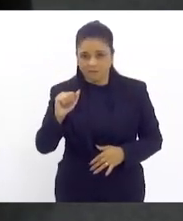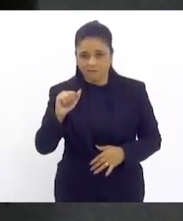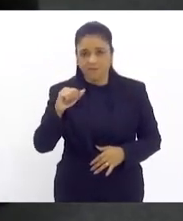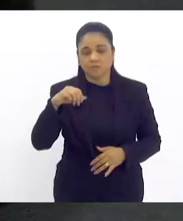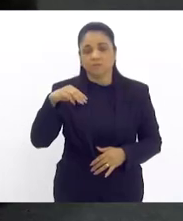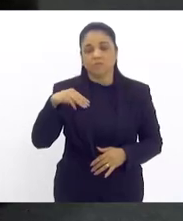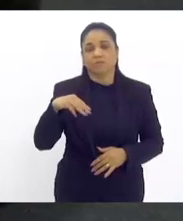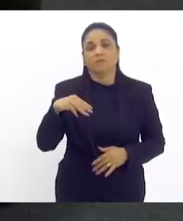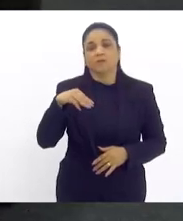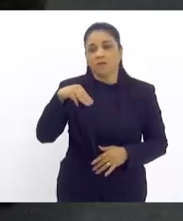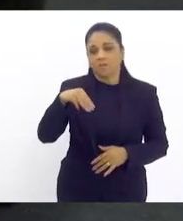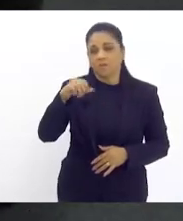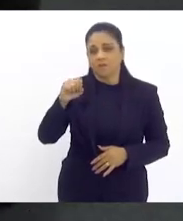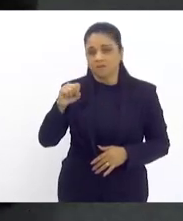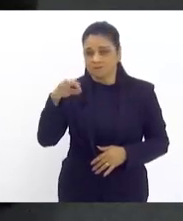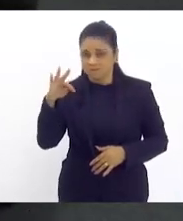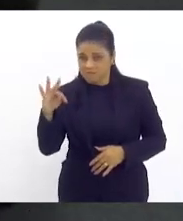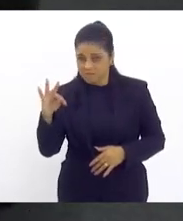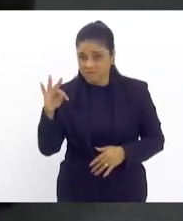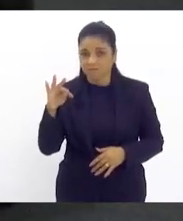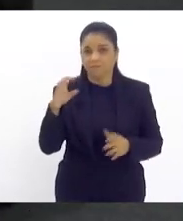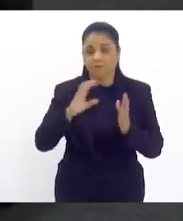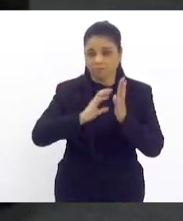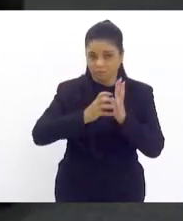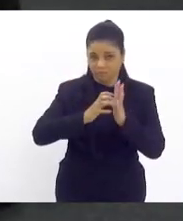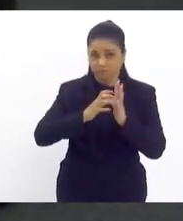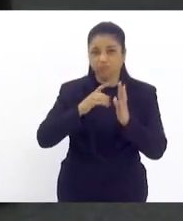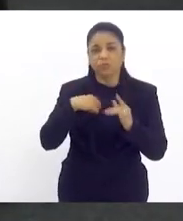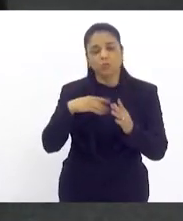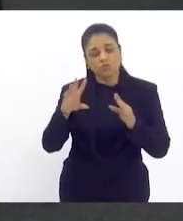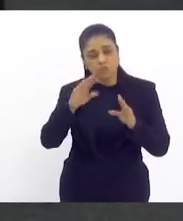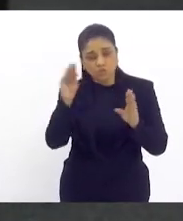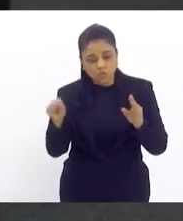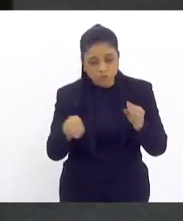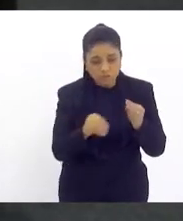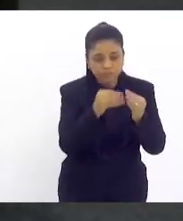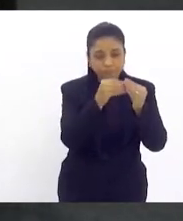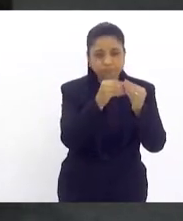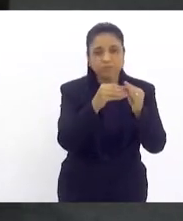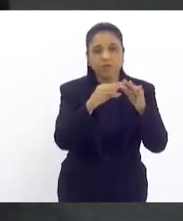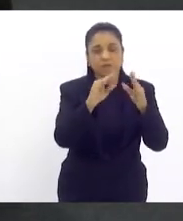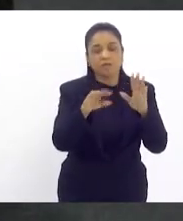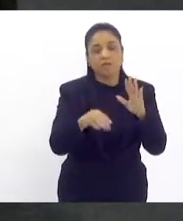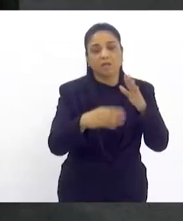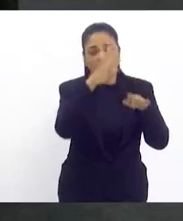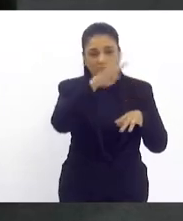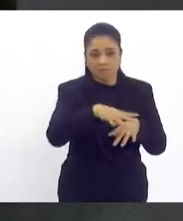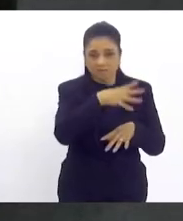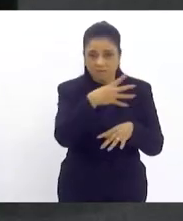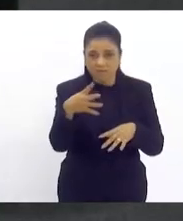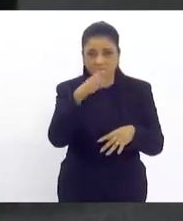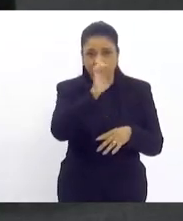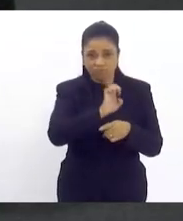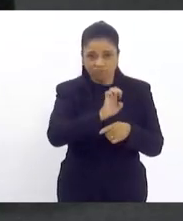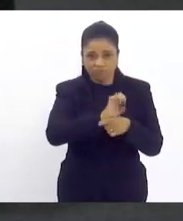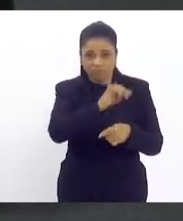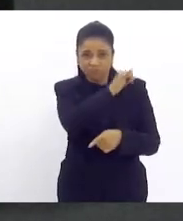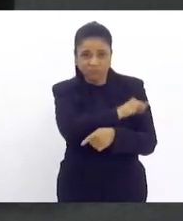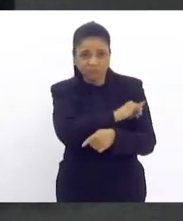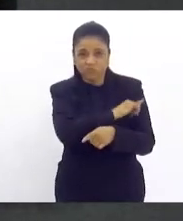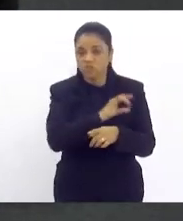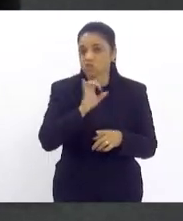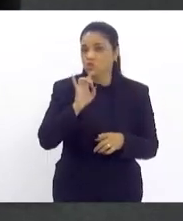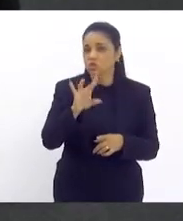Quando a gente já disse aqui que, quando você inclui uma data no calendário oficial do Rio de Janeiro, não é só mera